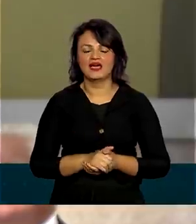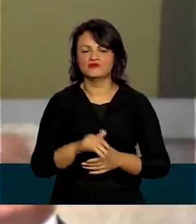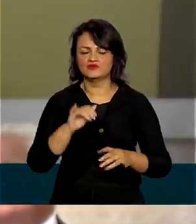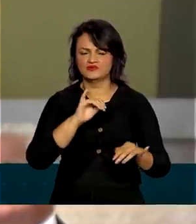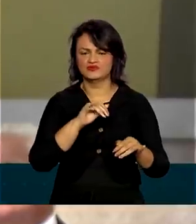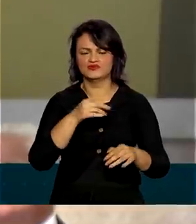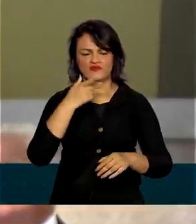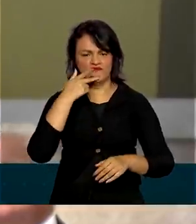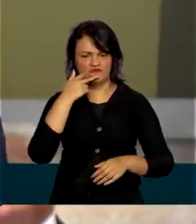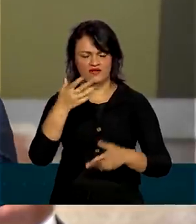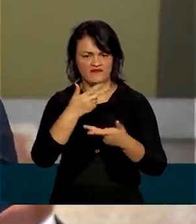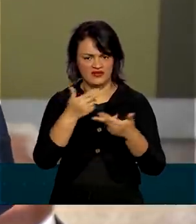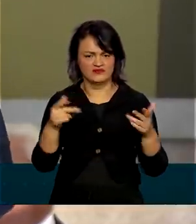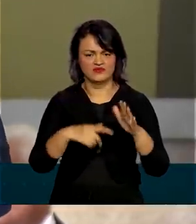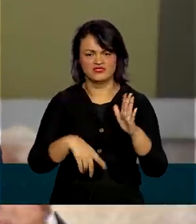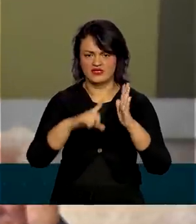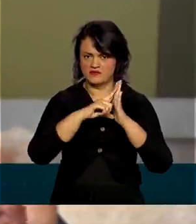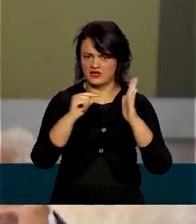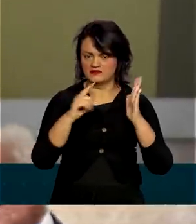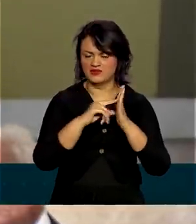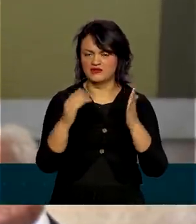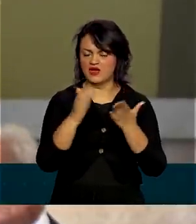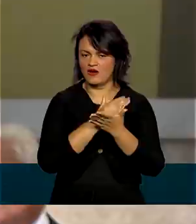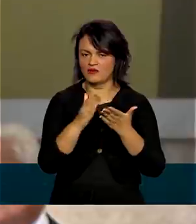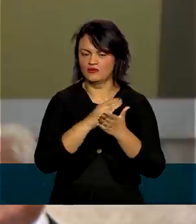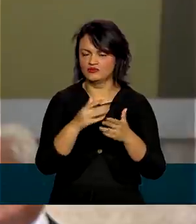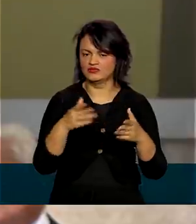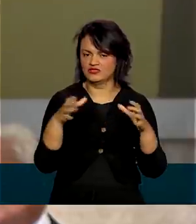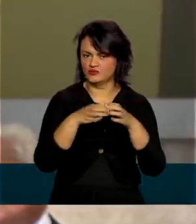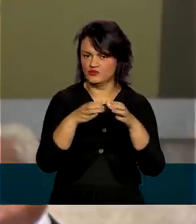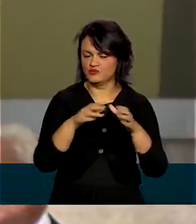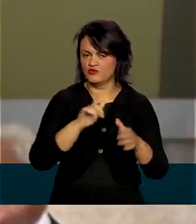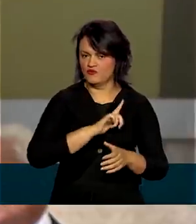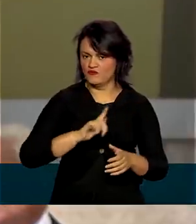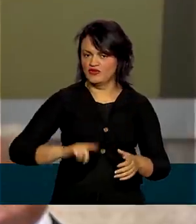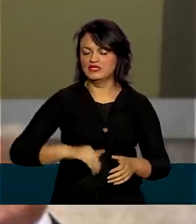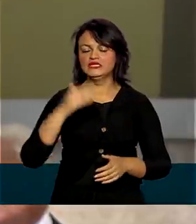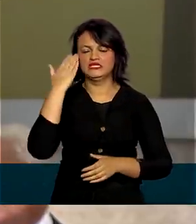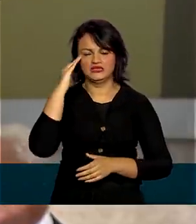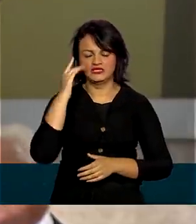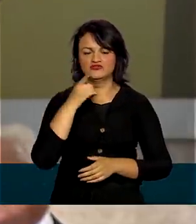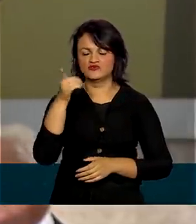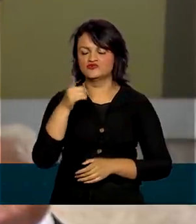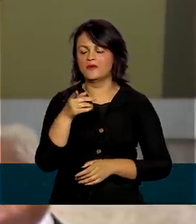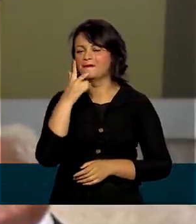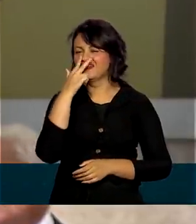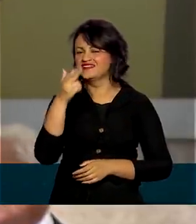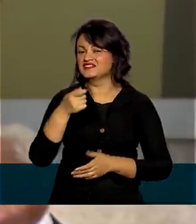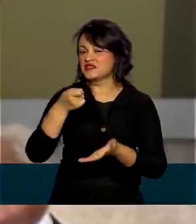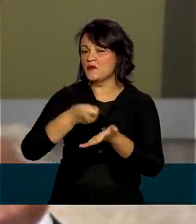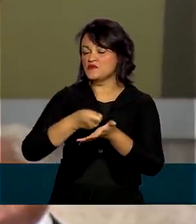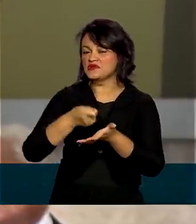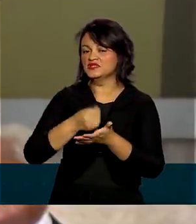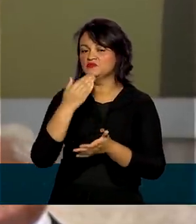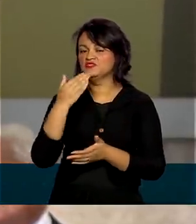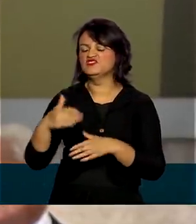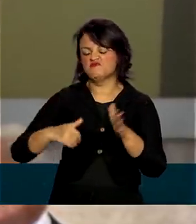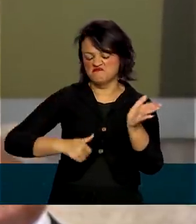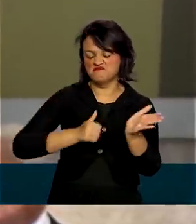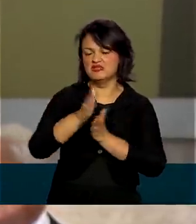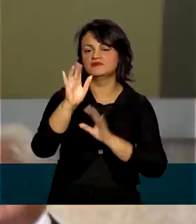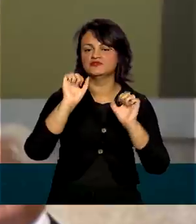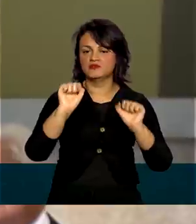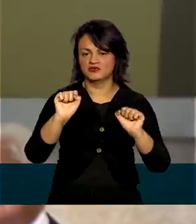senhor, aqui no Palácio do Planalto, muitos integrantes do governo entendem que o senhor estaria forçando um pedido de demissão.